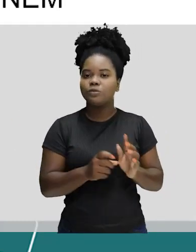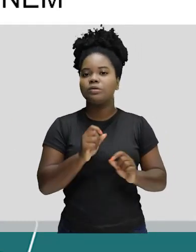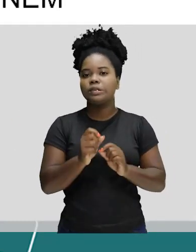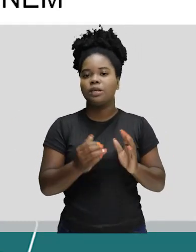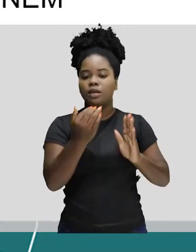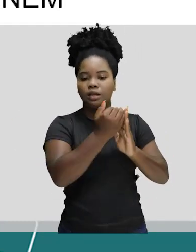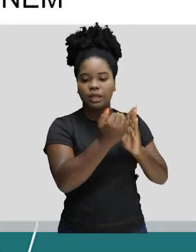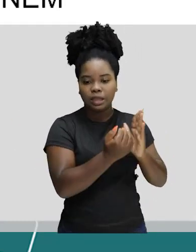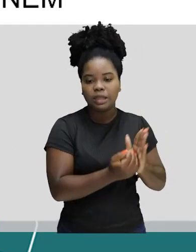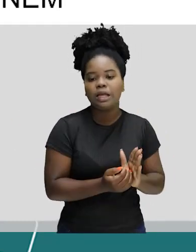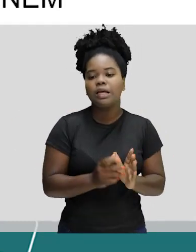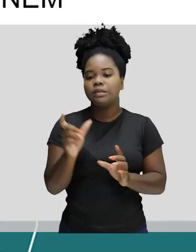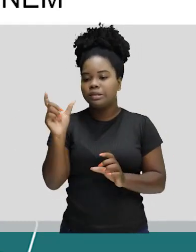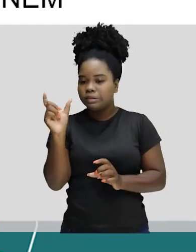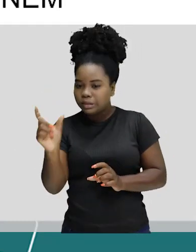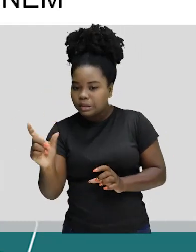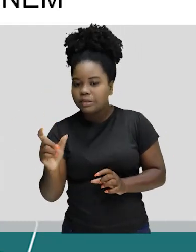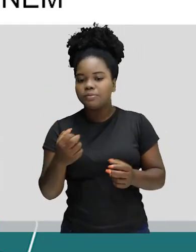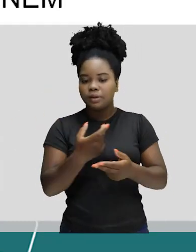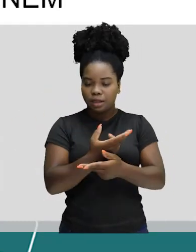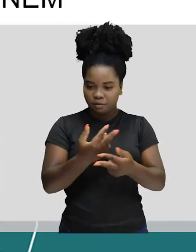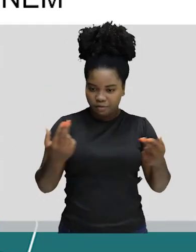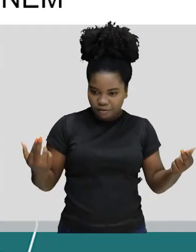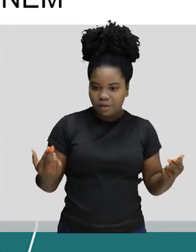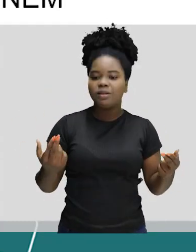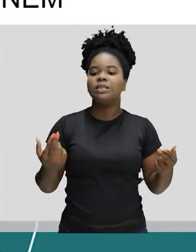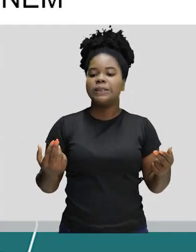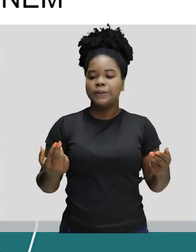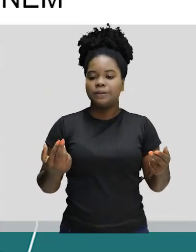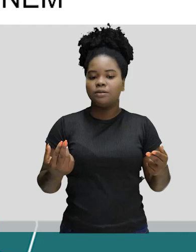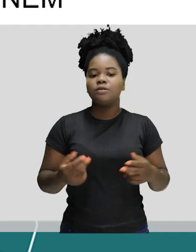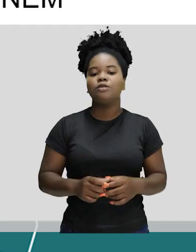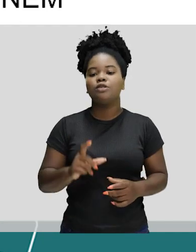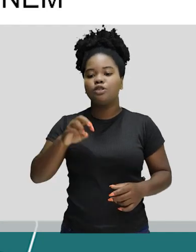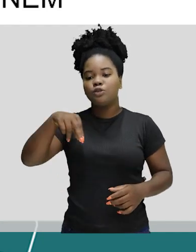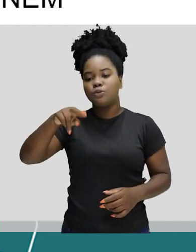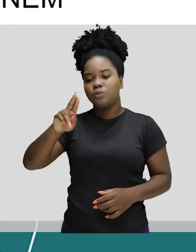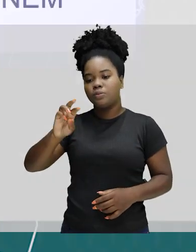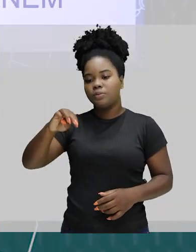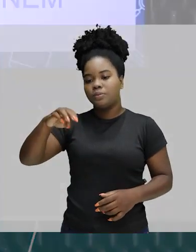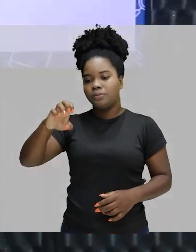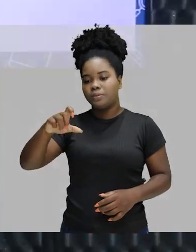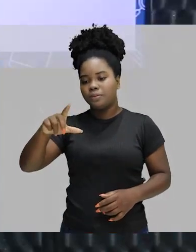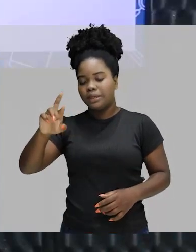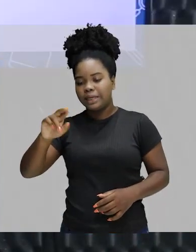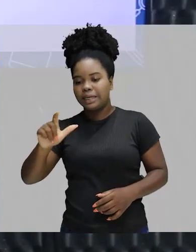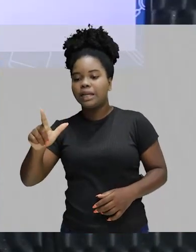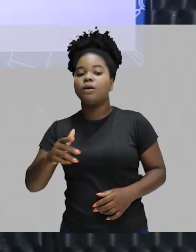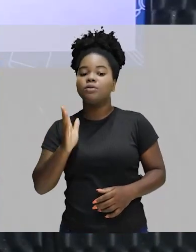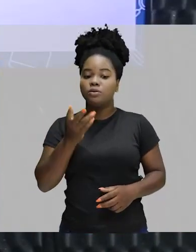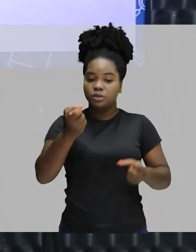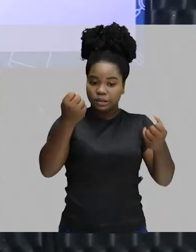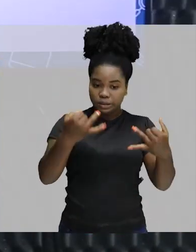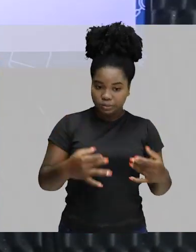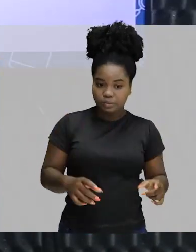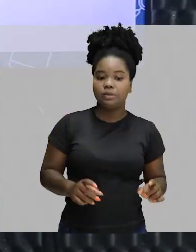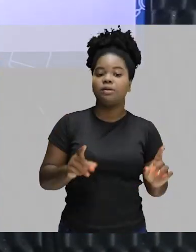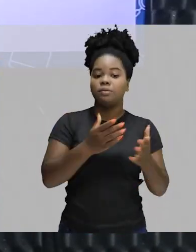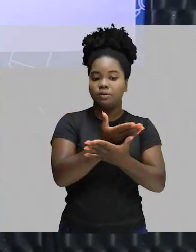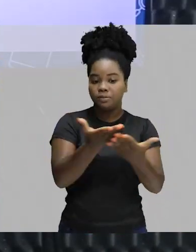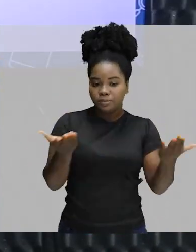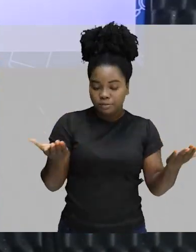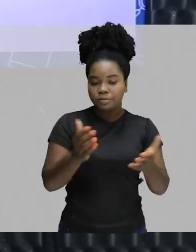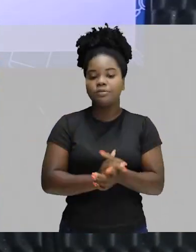numeral. Então nós já começamos esse estudo sobre as classes de palavras variáveis e as classes de palavras invariáveis.